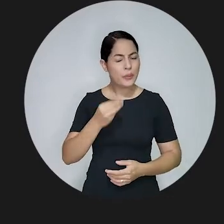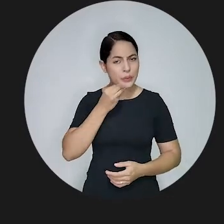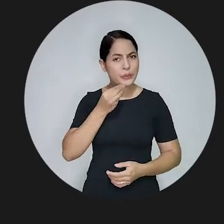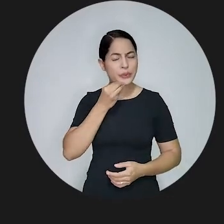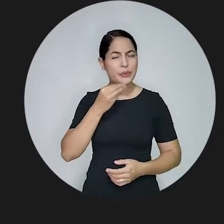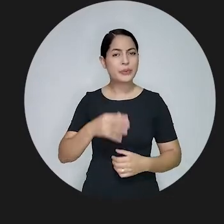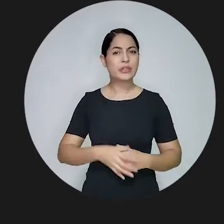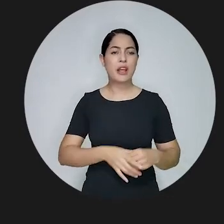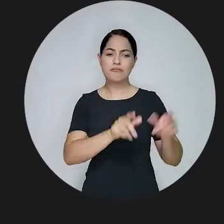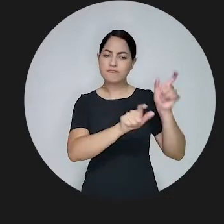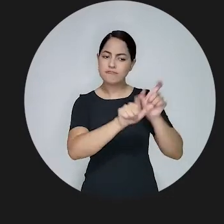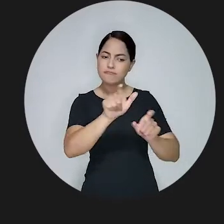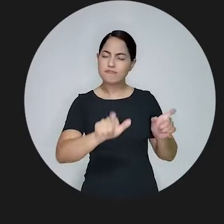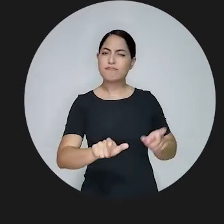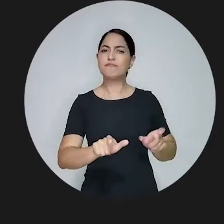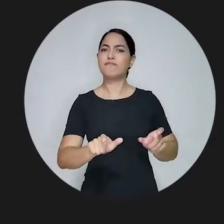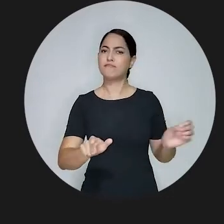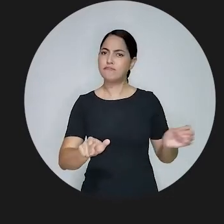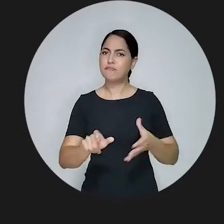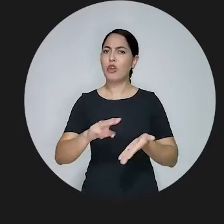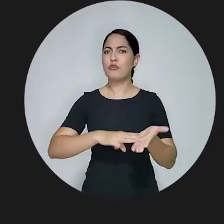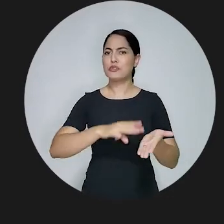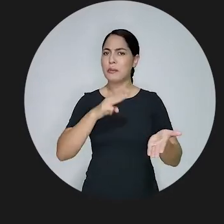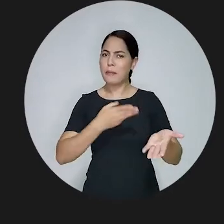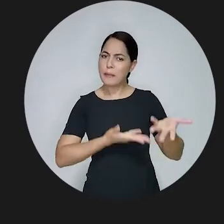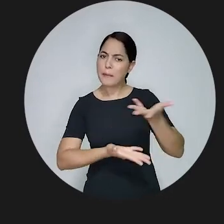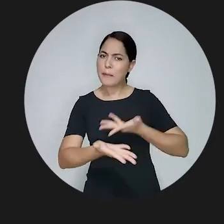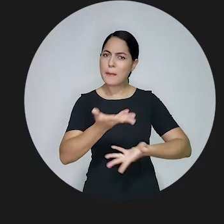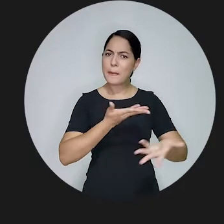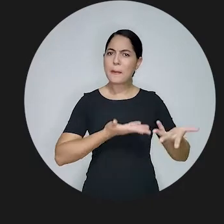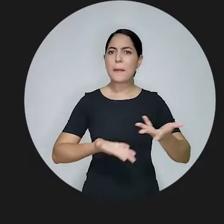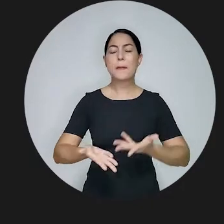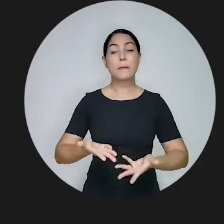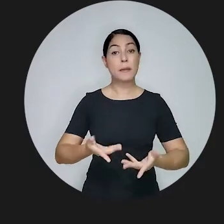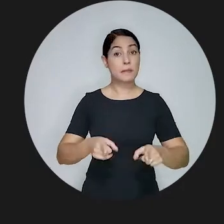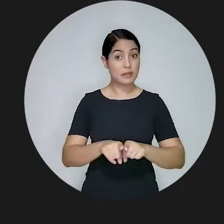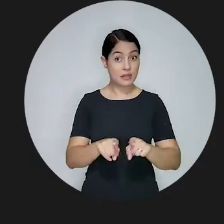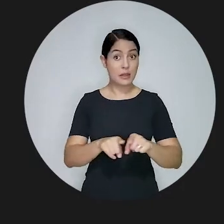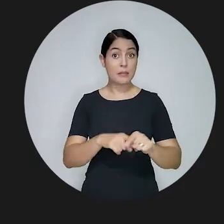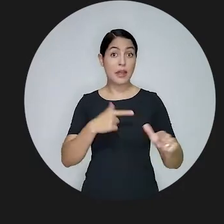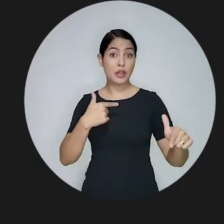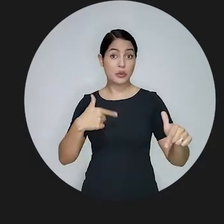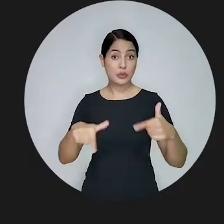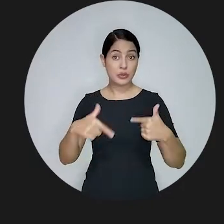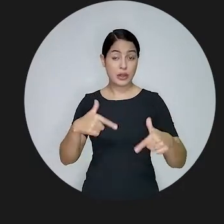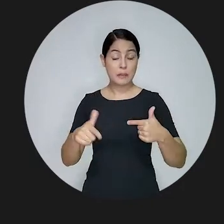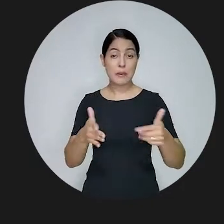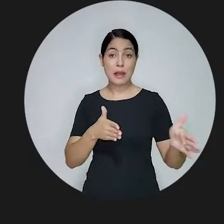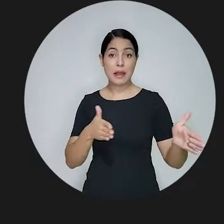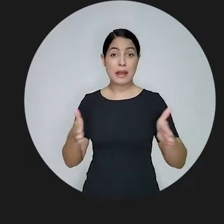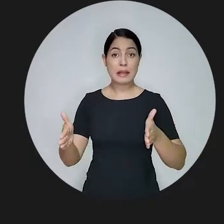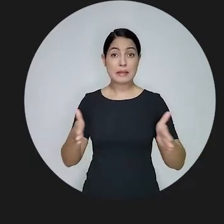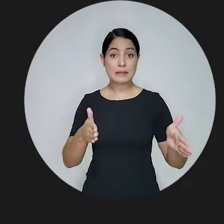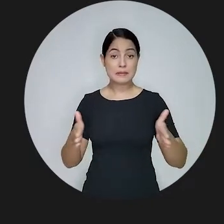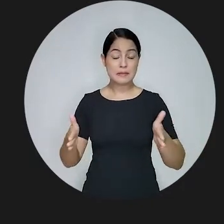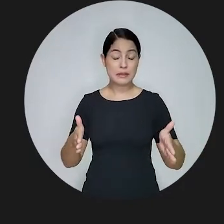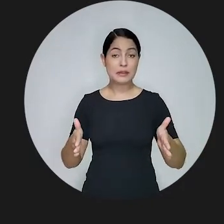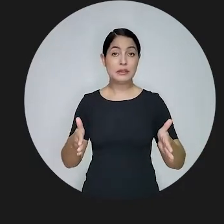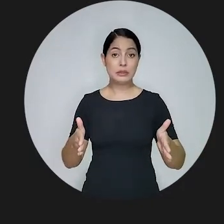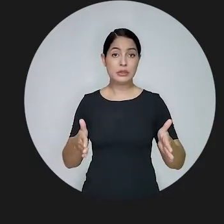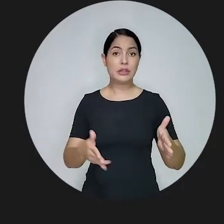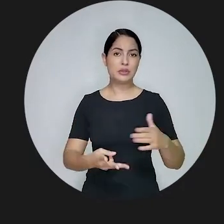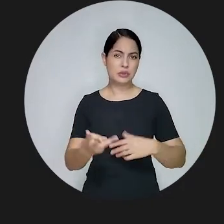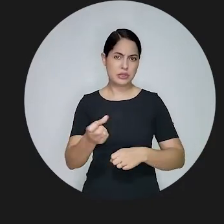os novos dirigentes, para que eles conhecessem um pouco também do trabalho que vem sendo desenvolvido